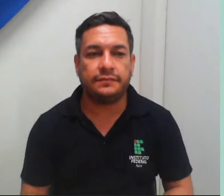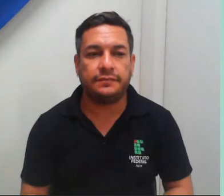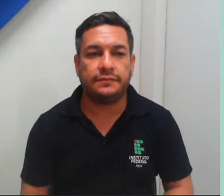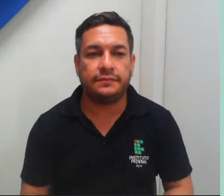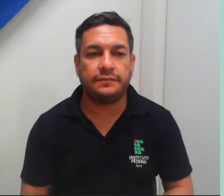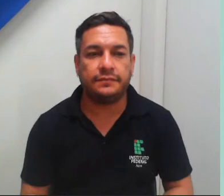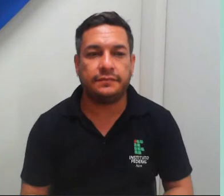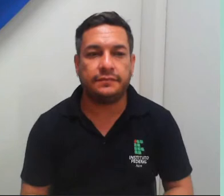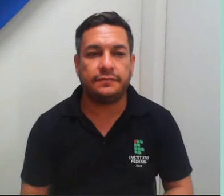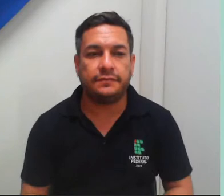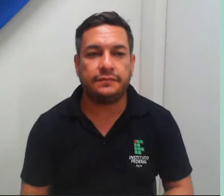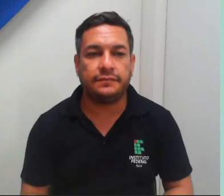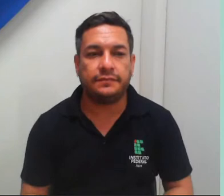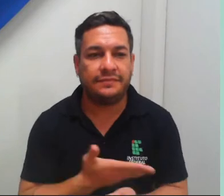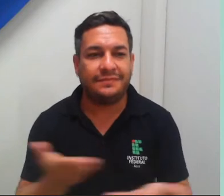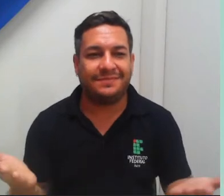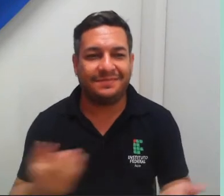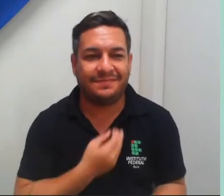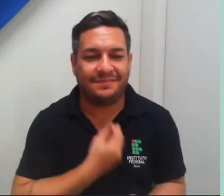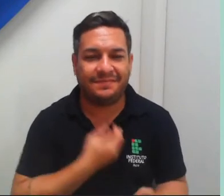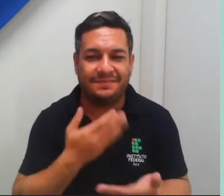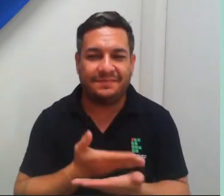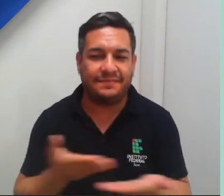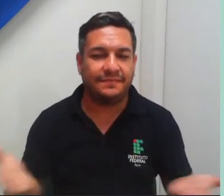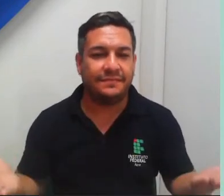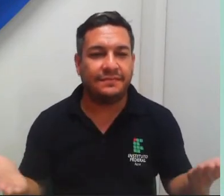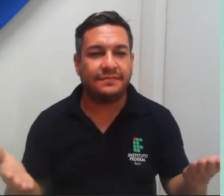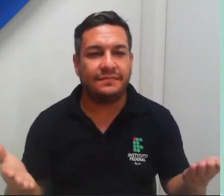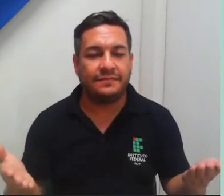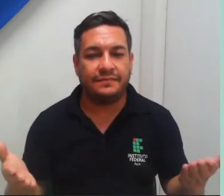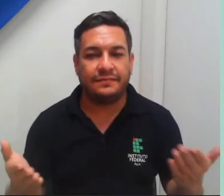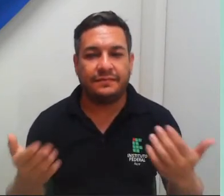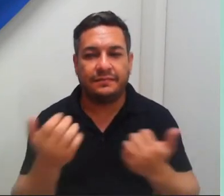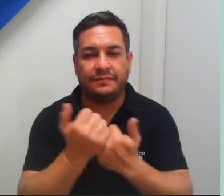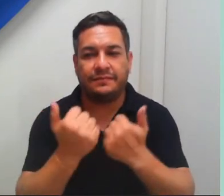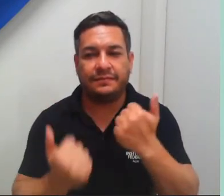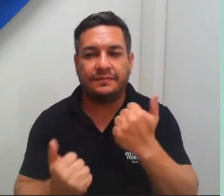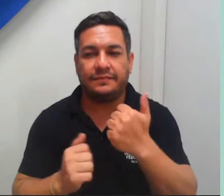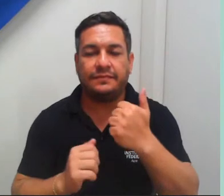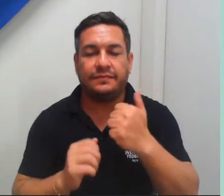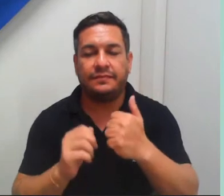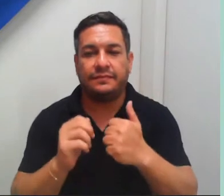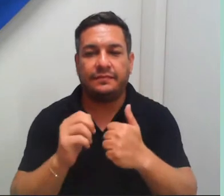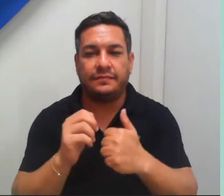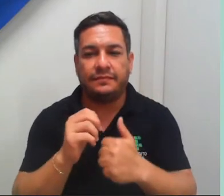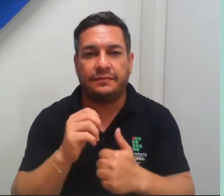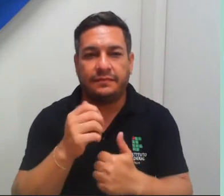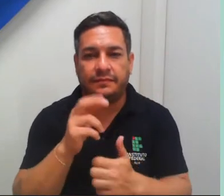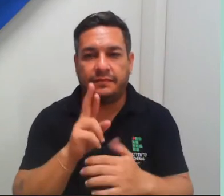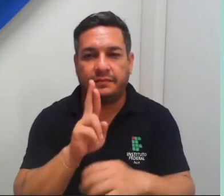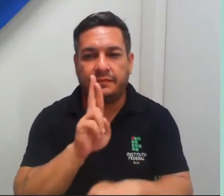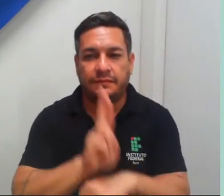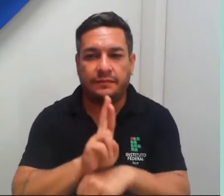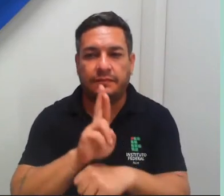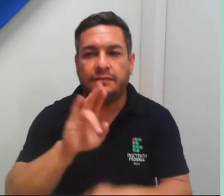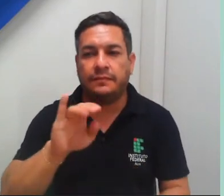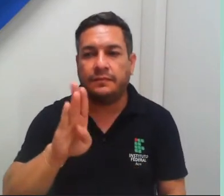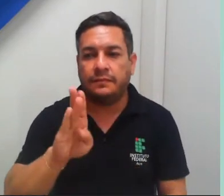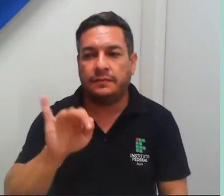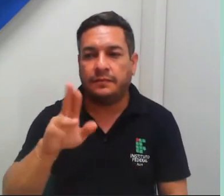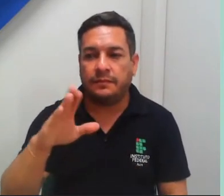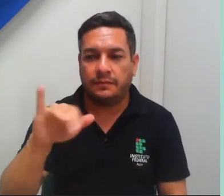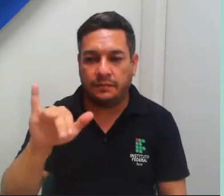mesa, a pessoa do nosso proletor Viraci, nosso diretor de pesquisa, Zé Marlo,